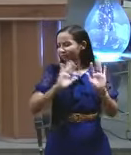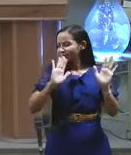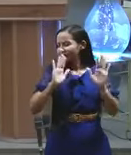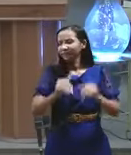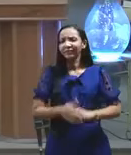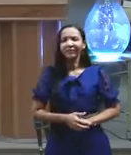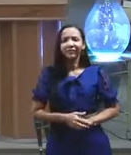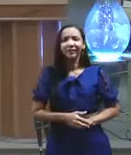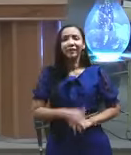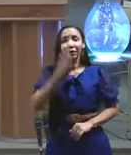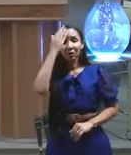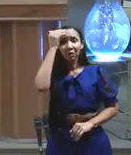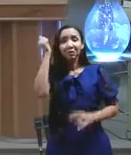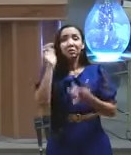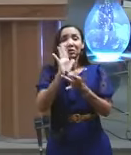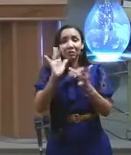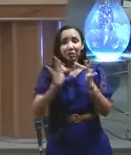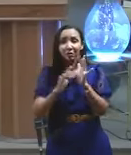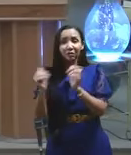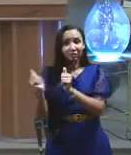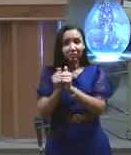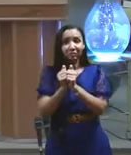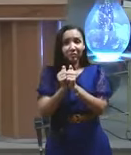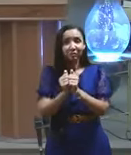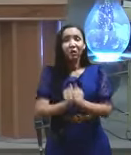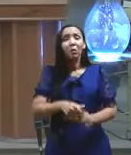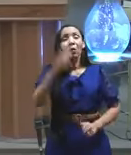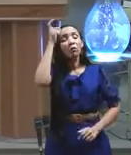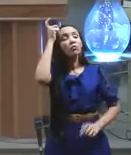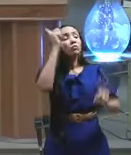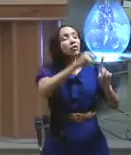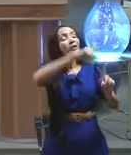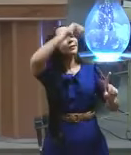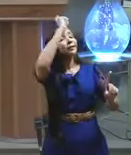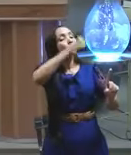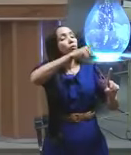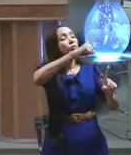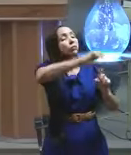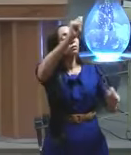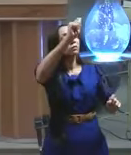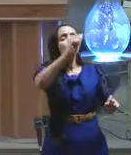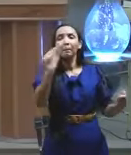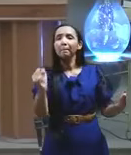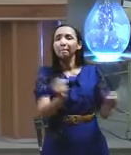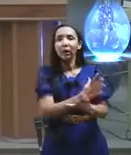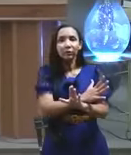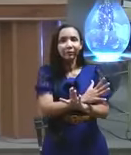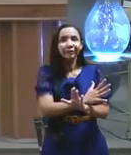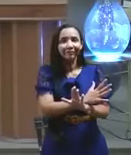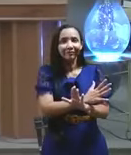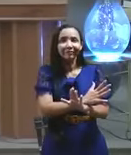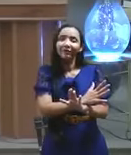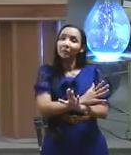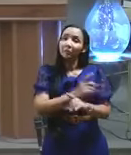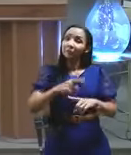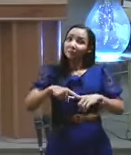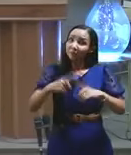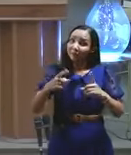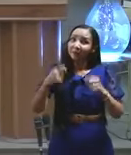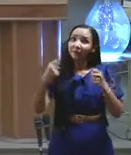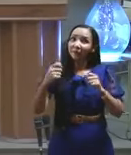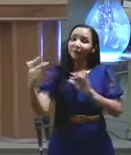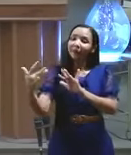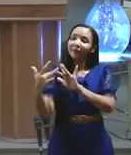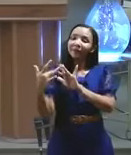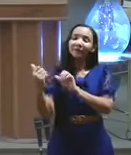sai tu vai sair é assim agora isso é para quem a vida está escondida é para quem sabe que a casa do diabo